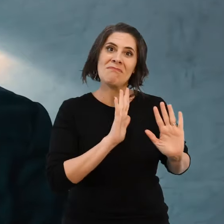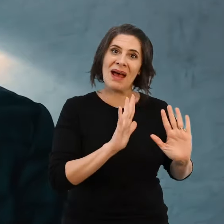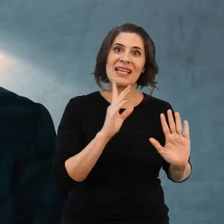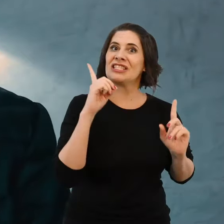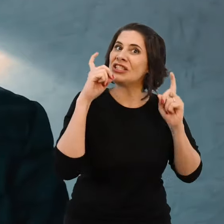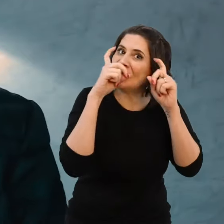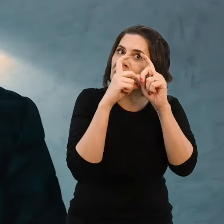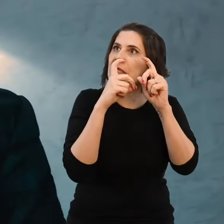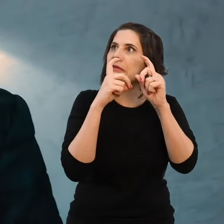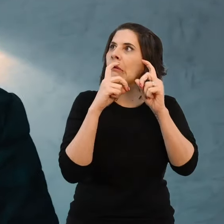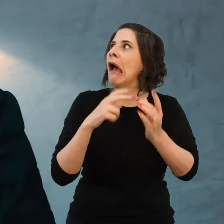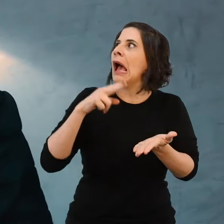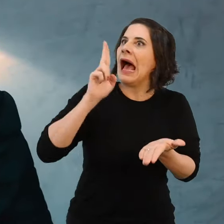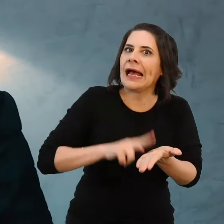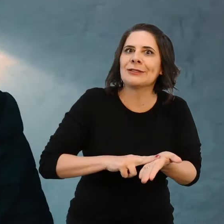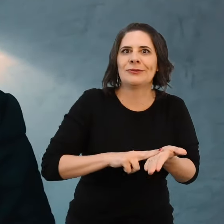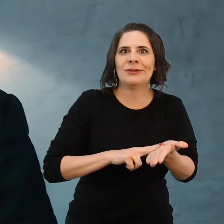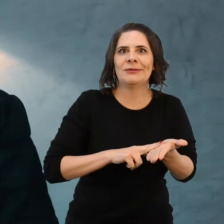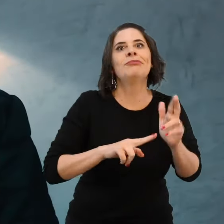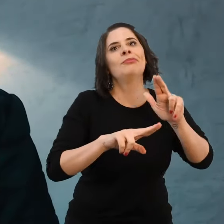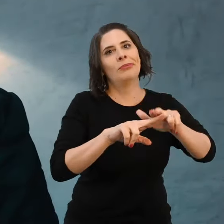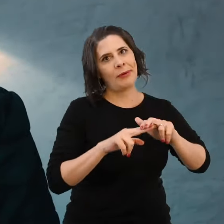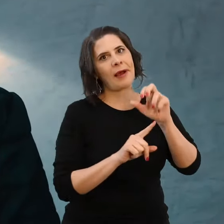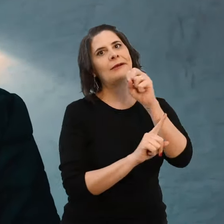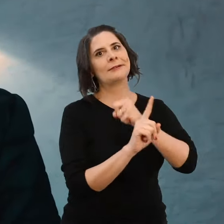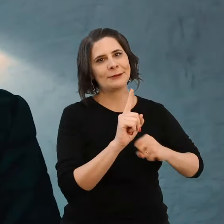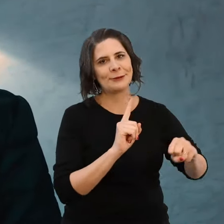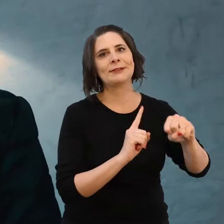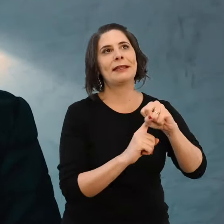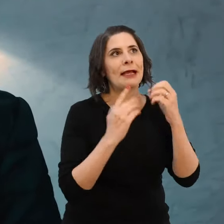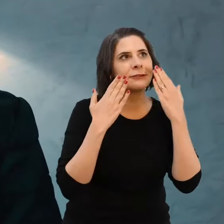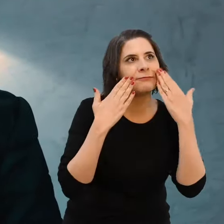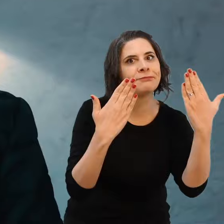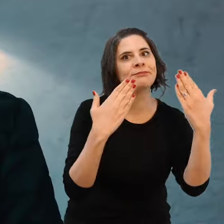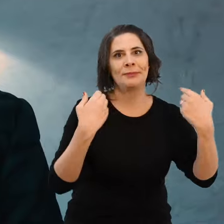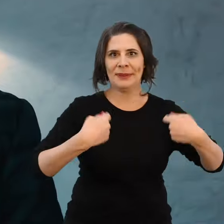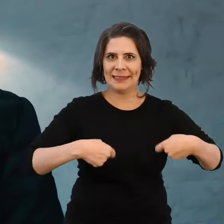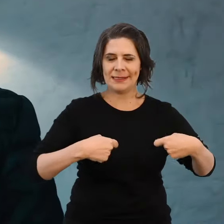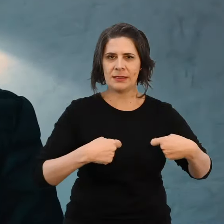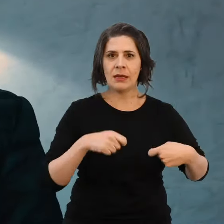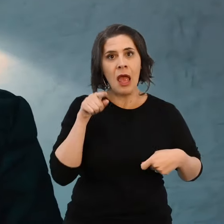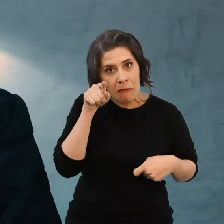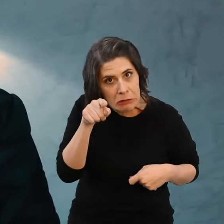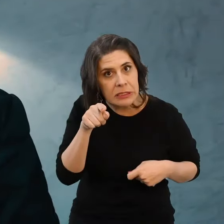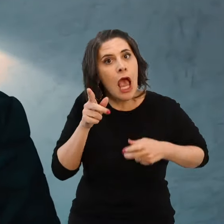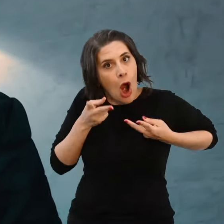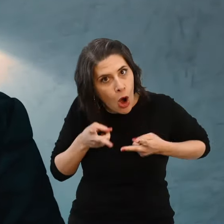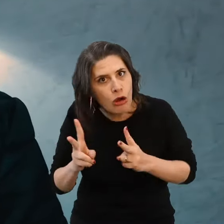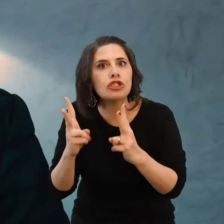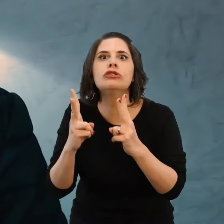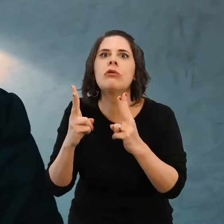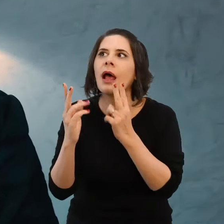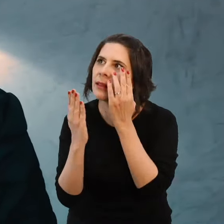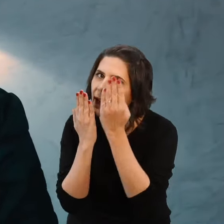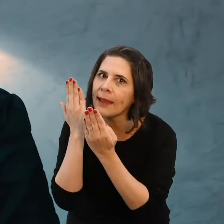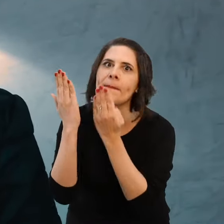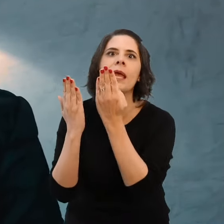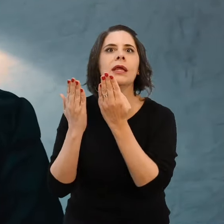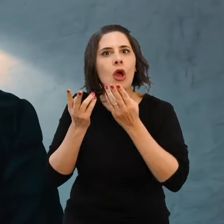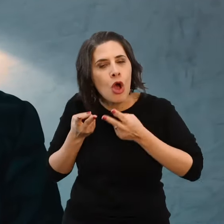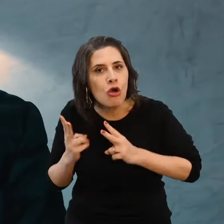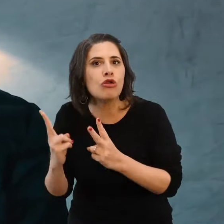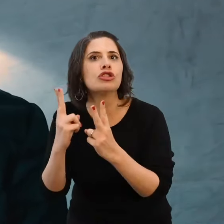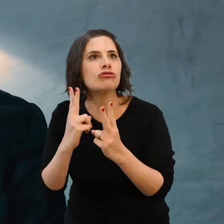demandas sociais que elas precisam sustentar. Continue atrás da sua cura, continue atrás dos seus